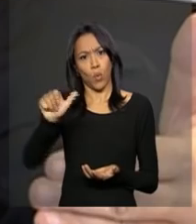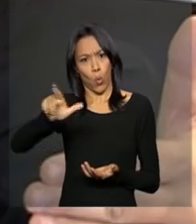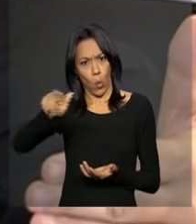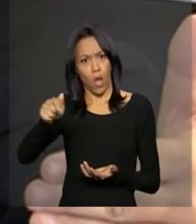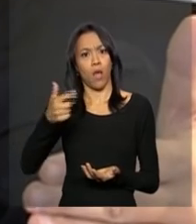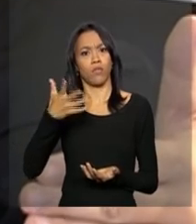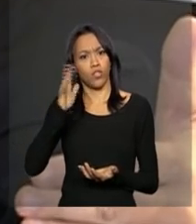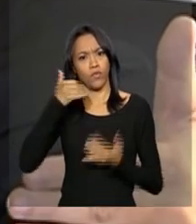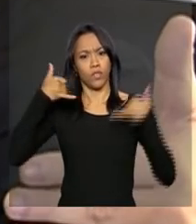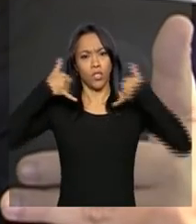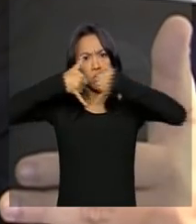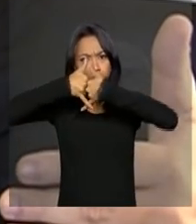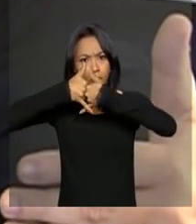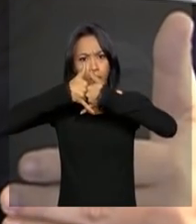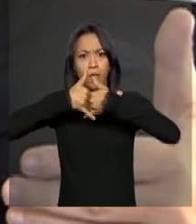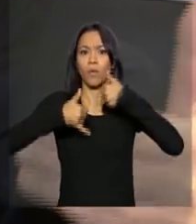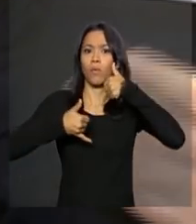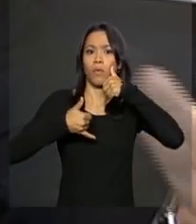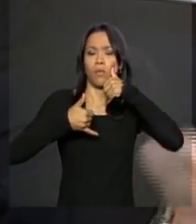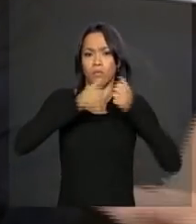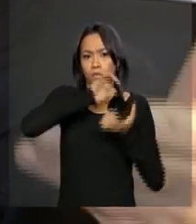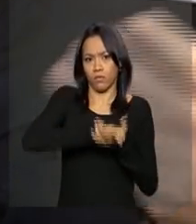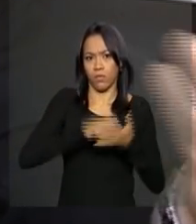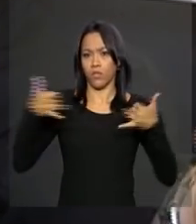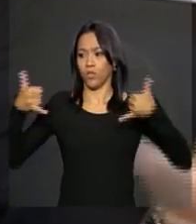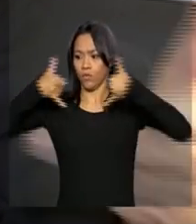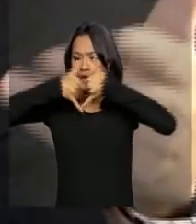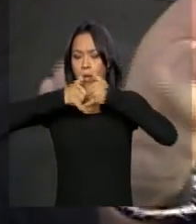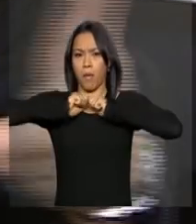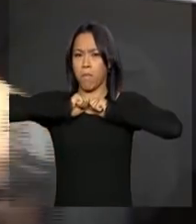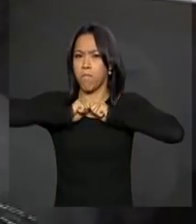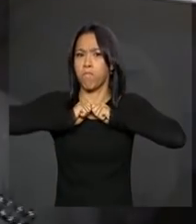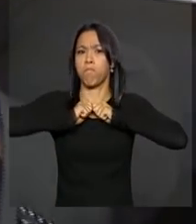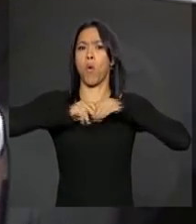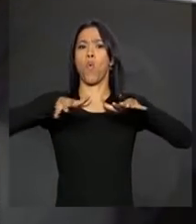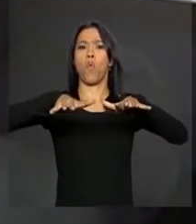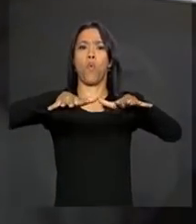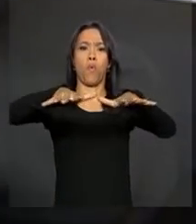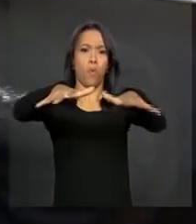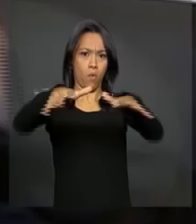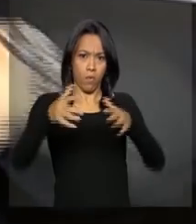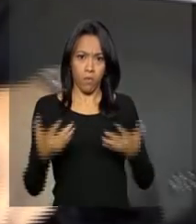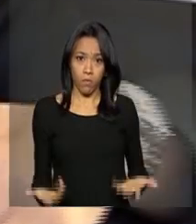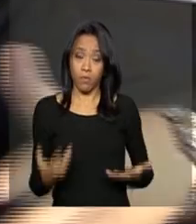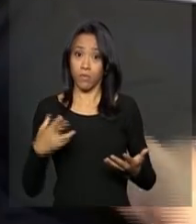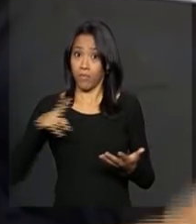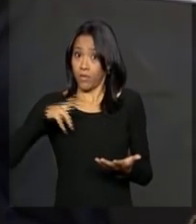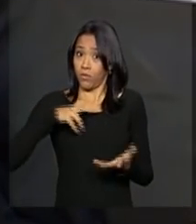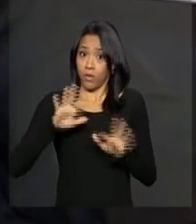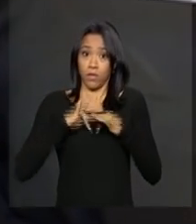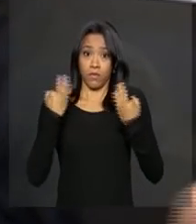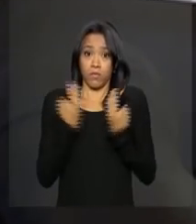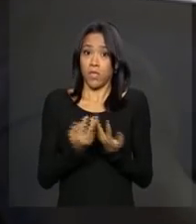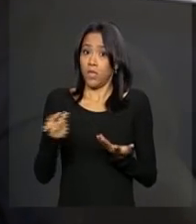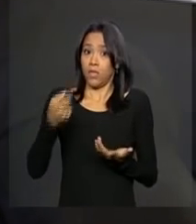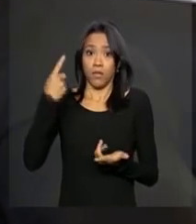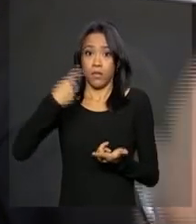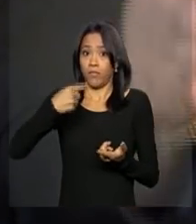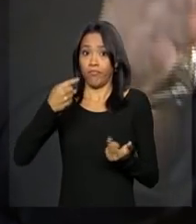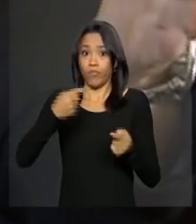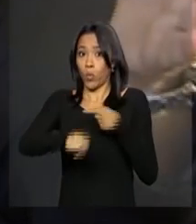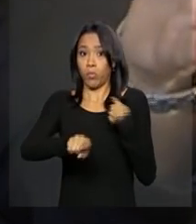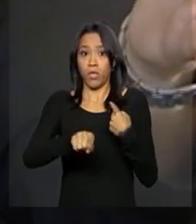Lula como foram divulgados, vamos dizer, grampos de conversas íntimas da família que nem está nada a ver com a